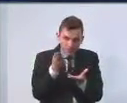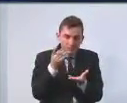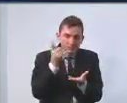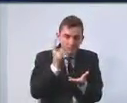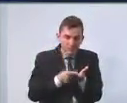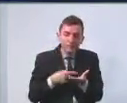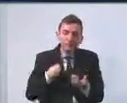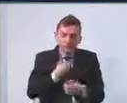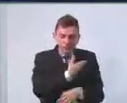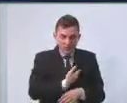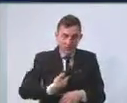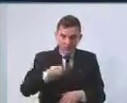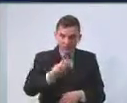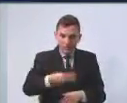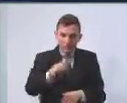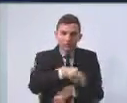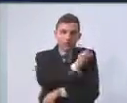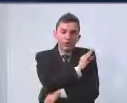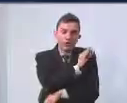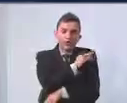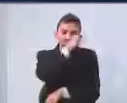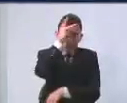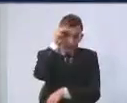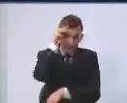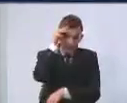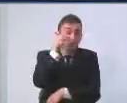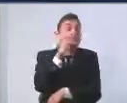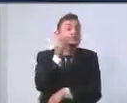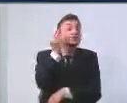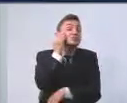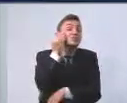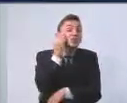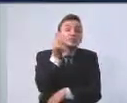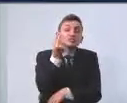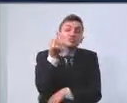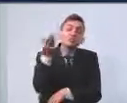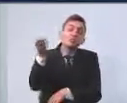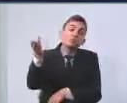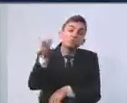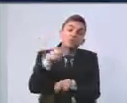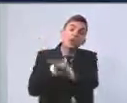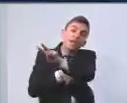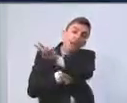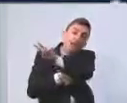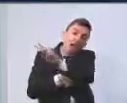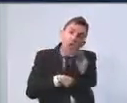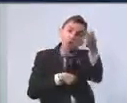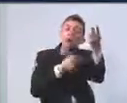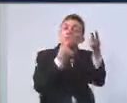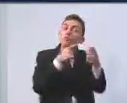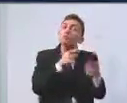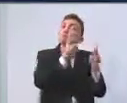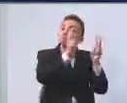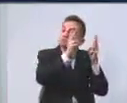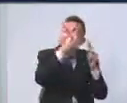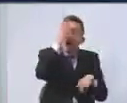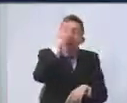governo municipal de fazer a realocação necessária para garantir os recursos, como ela mesmo disse,